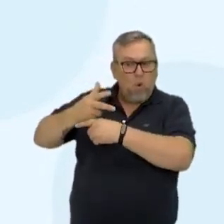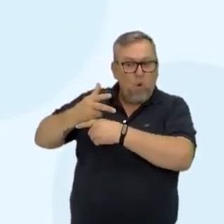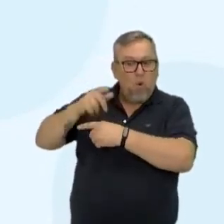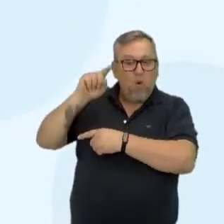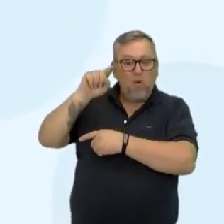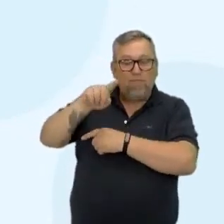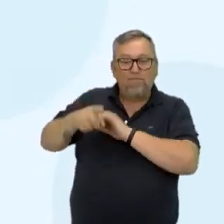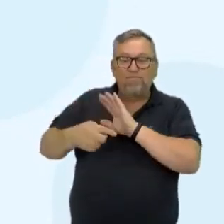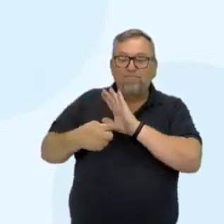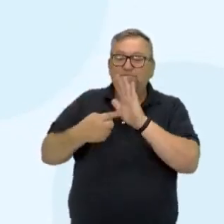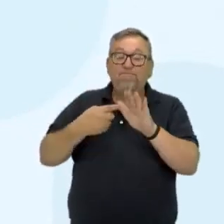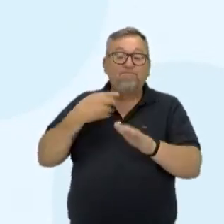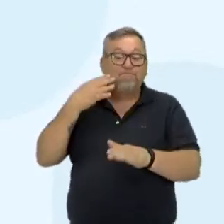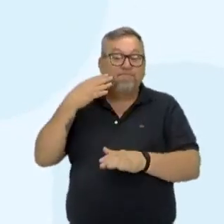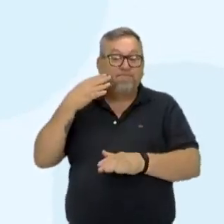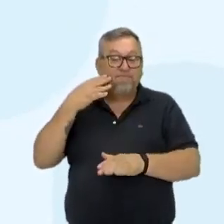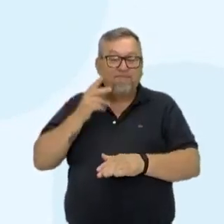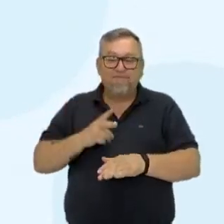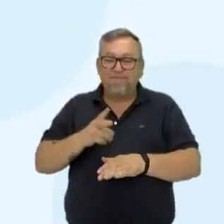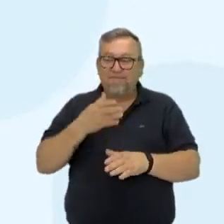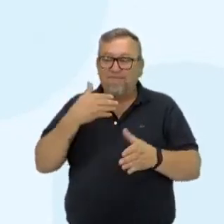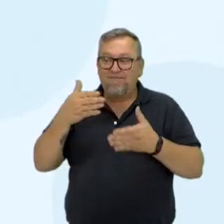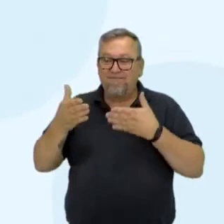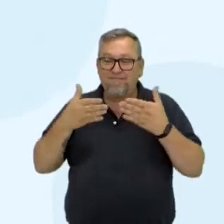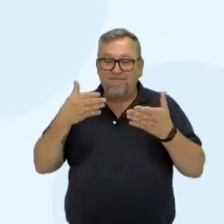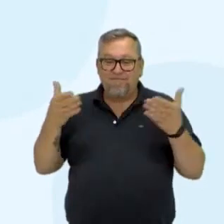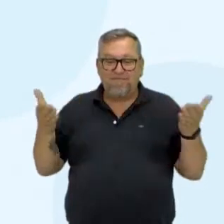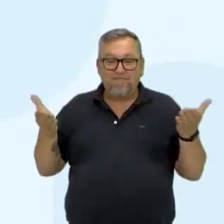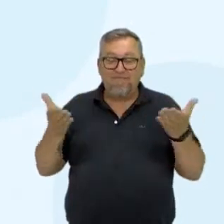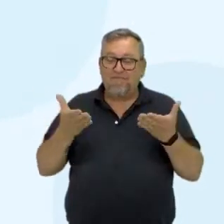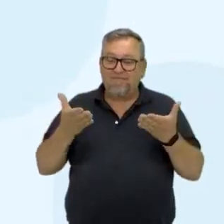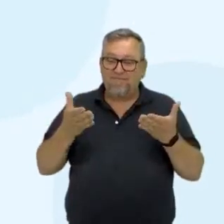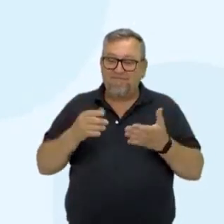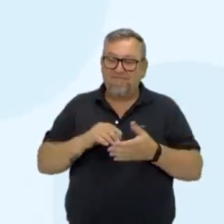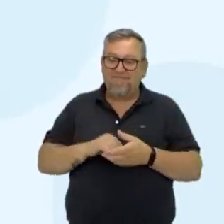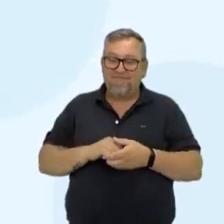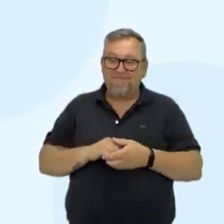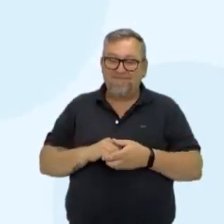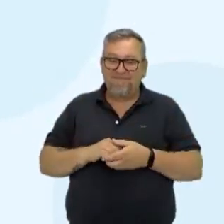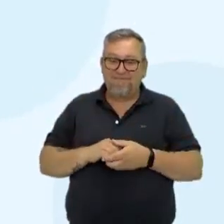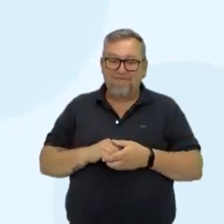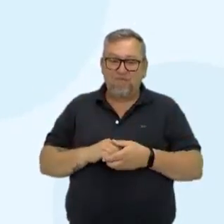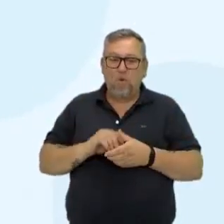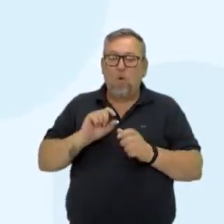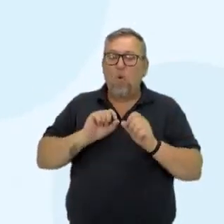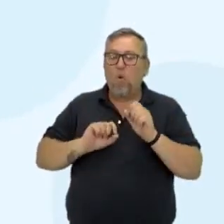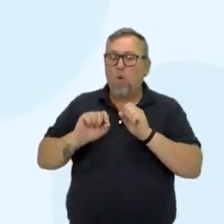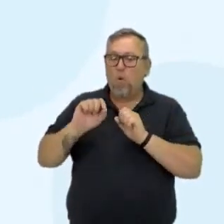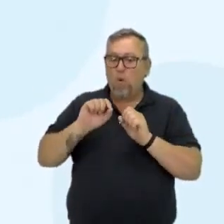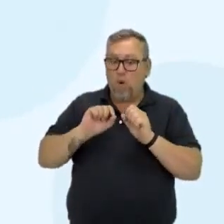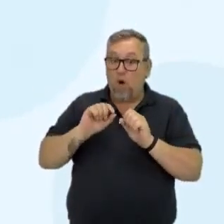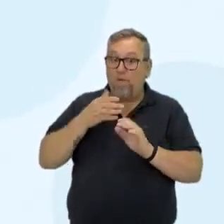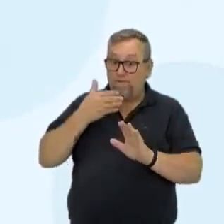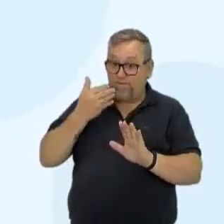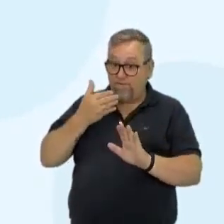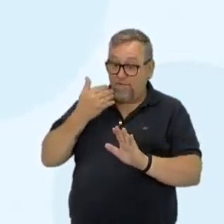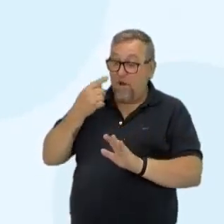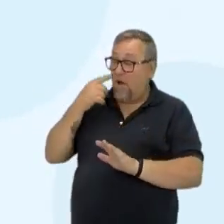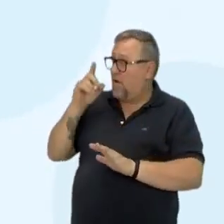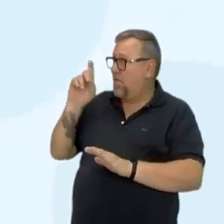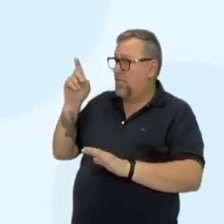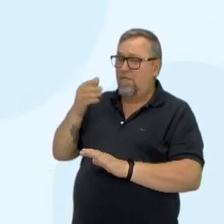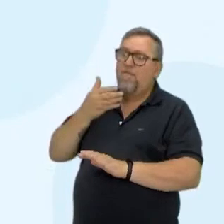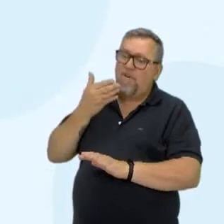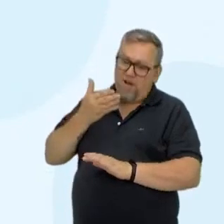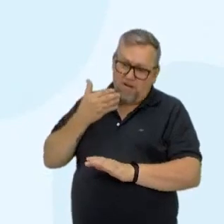você mostrar o que você sabe. Vamos continuar a nossa conversa aí. O você acha? Qual é a relação? Fácil, hein? Fácil para a gente